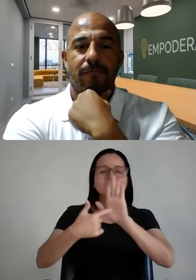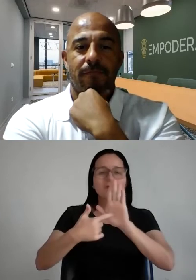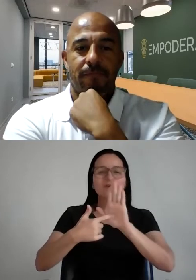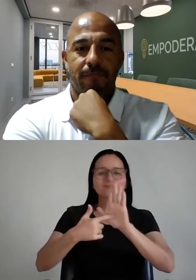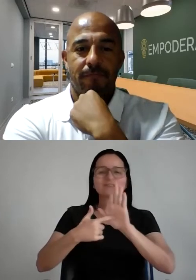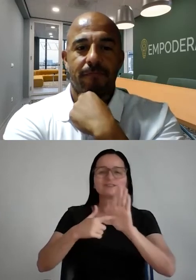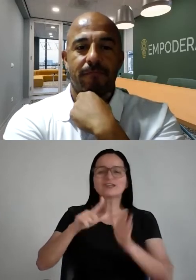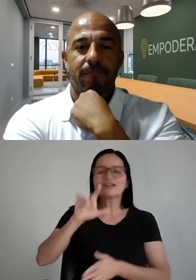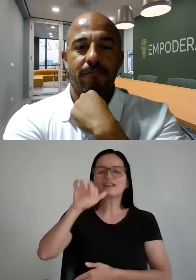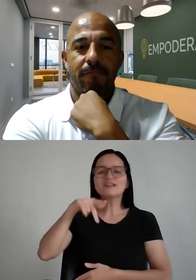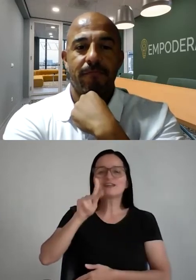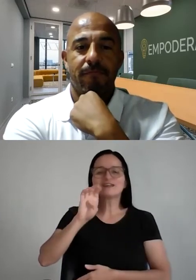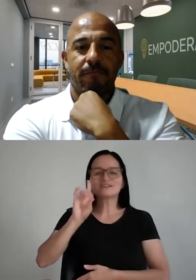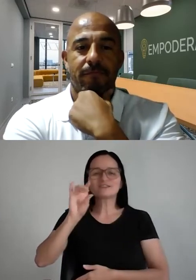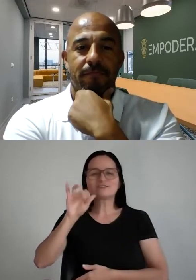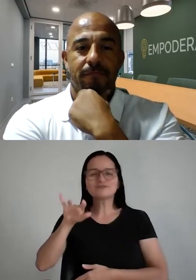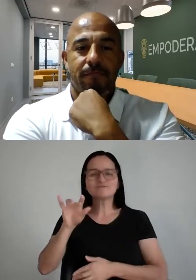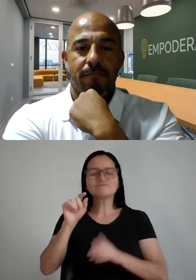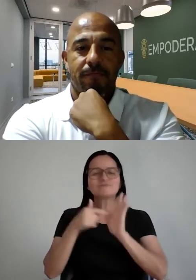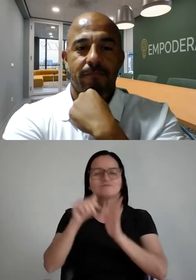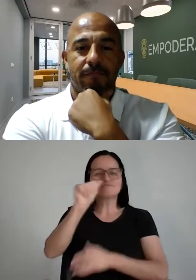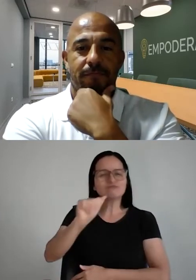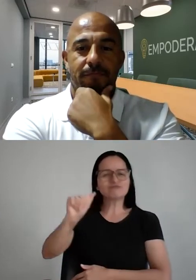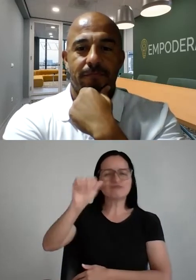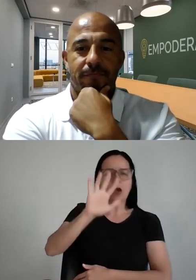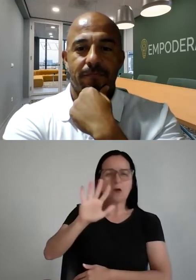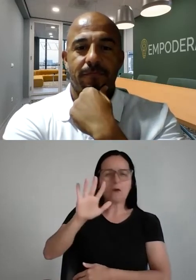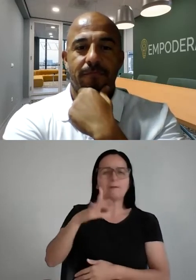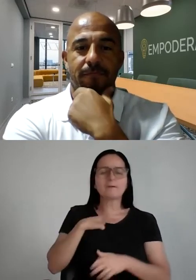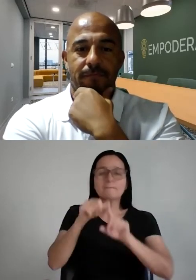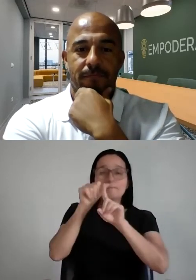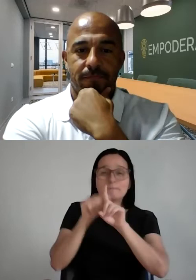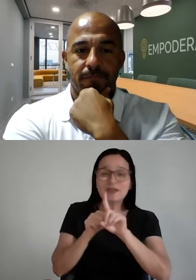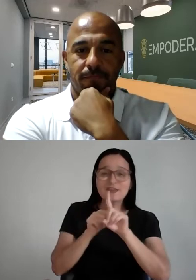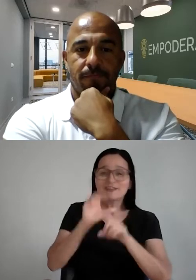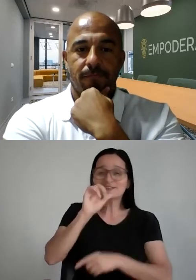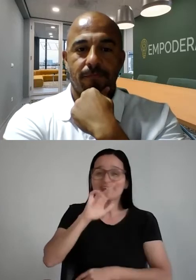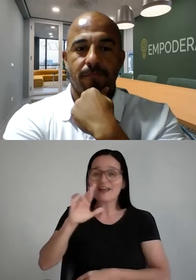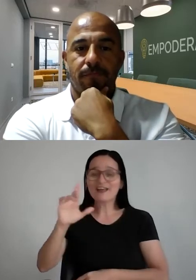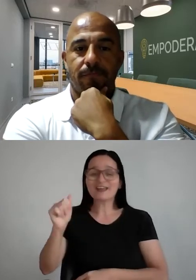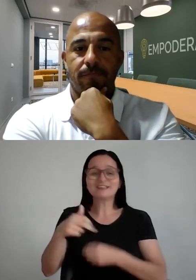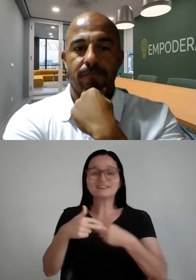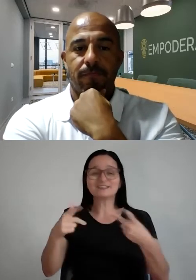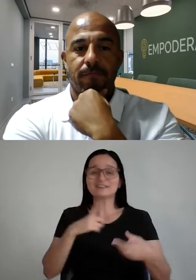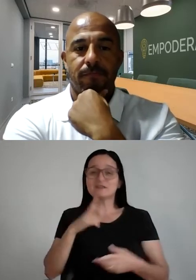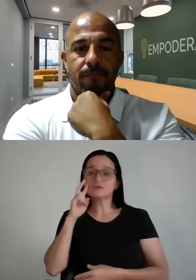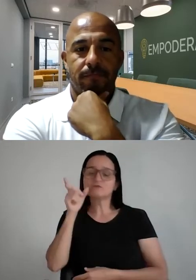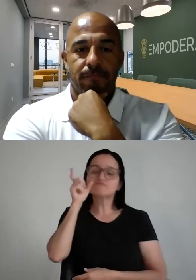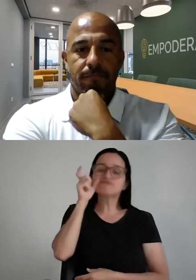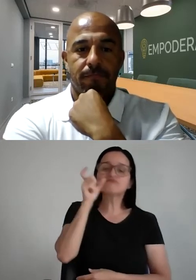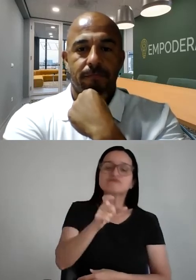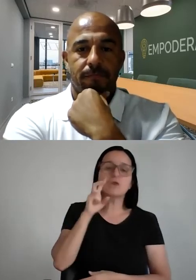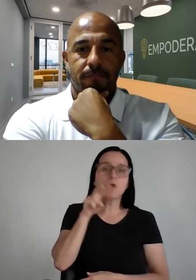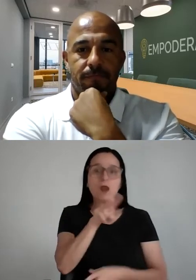Marca o arroba da sua instituição, coloca a hashtag mês da carreira. A maioria dos recrutadores estão no LinkedIn é muito